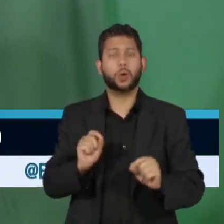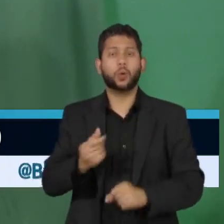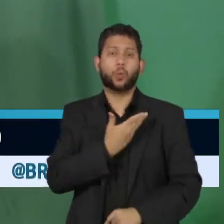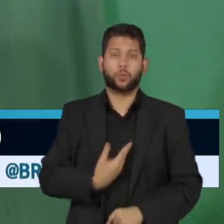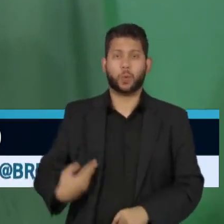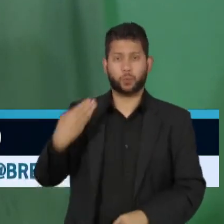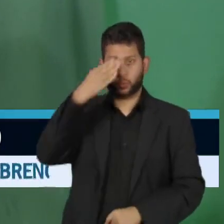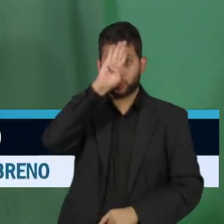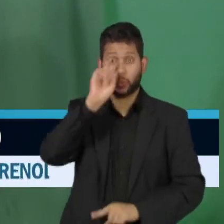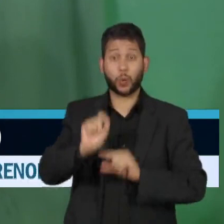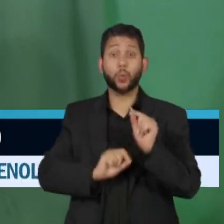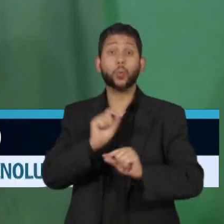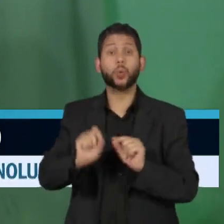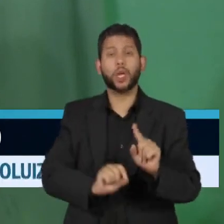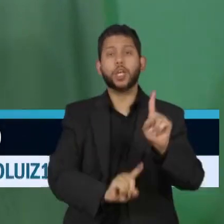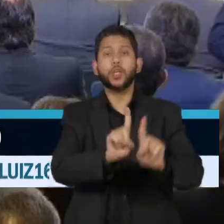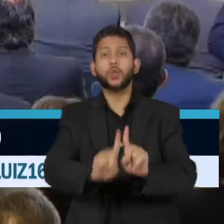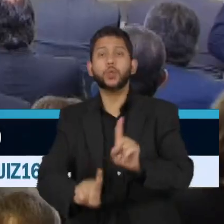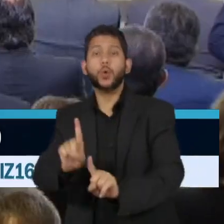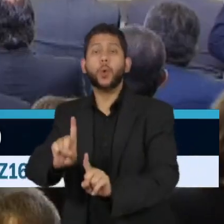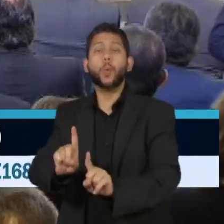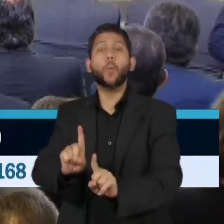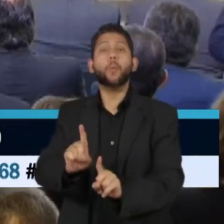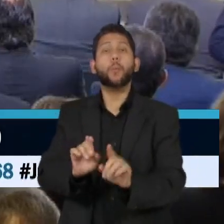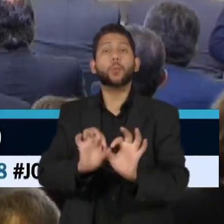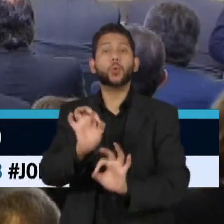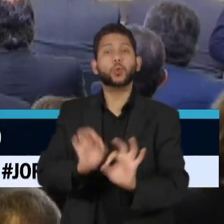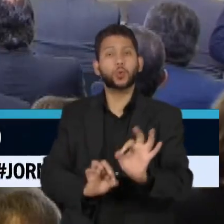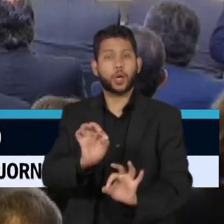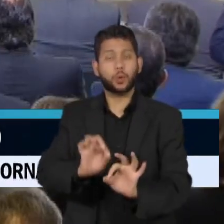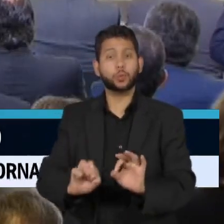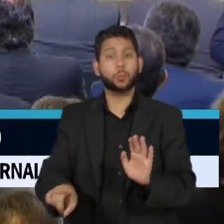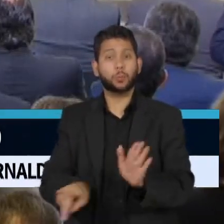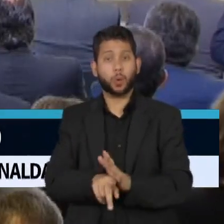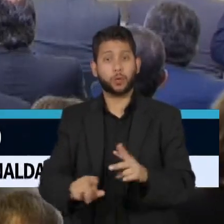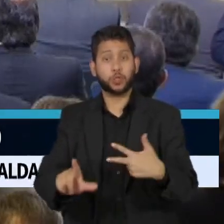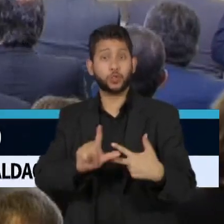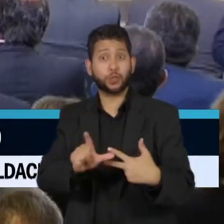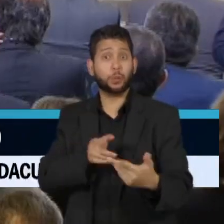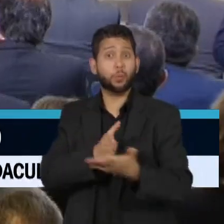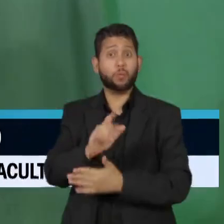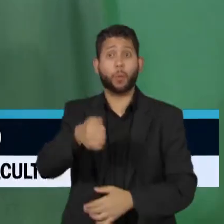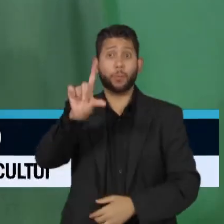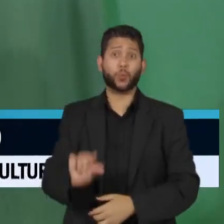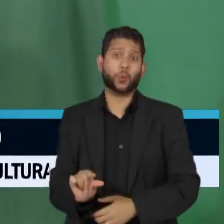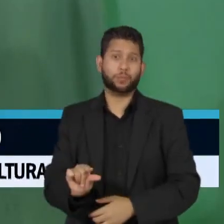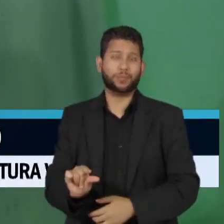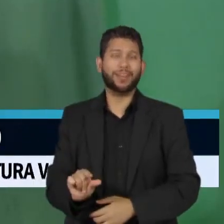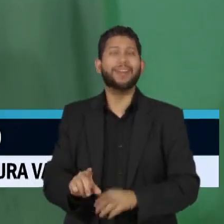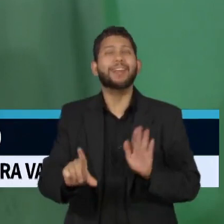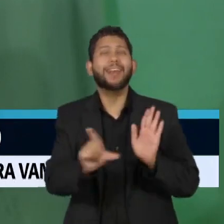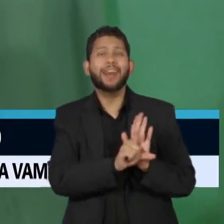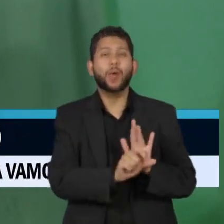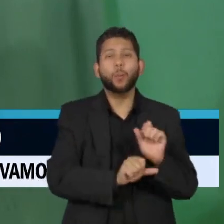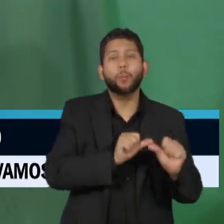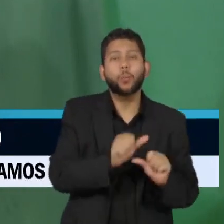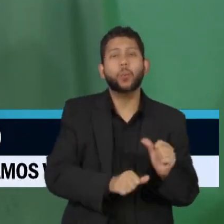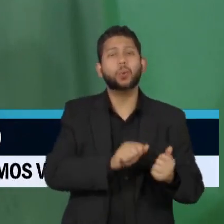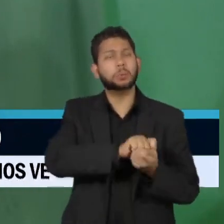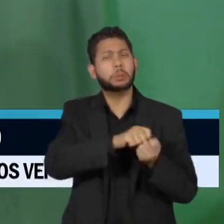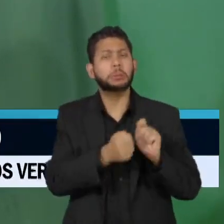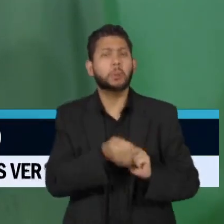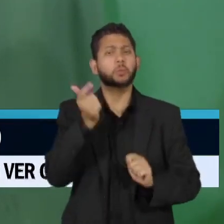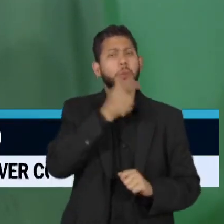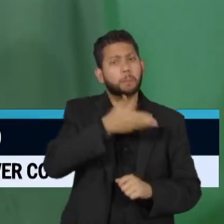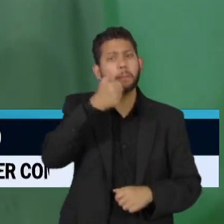tem os menores índices de projetos aprovados pelo Legislativo. Ao invés de avançar em alterações de leis e na Constituição,